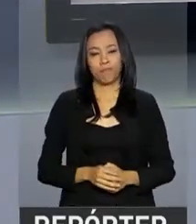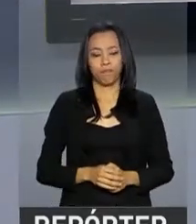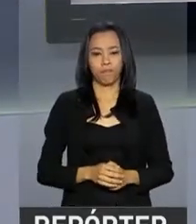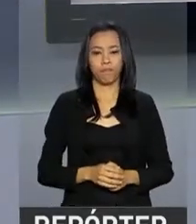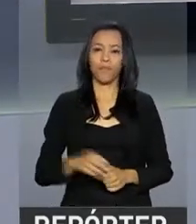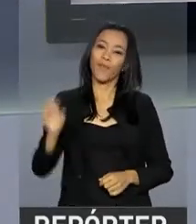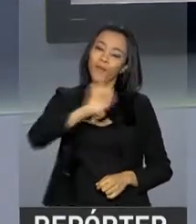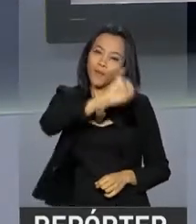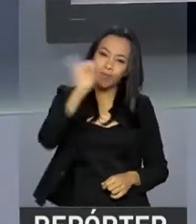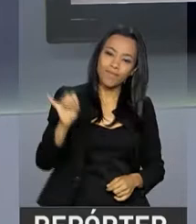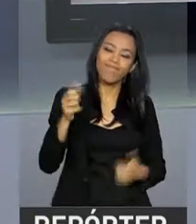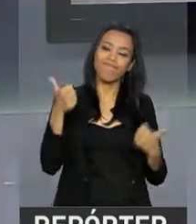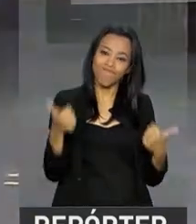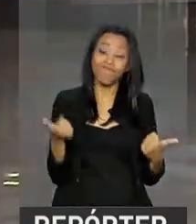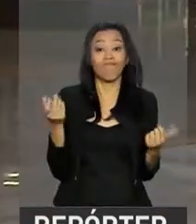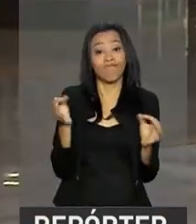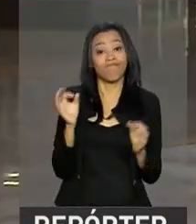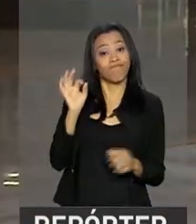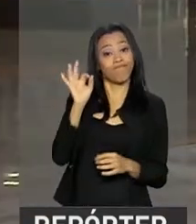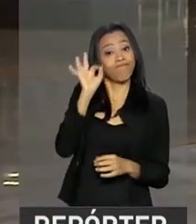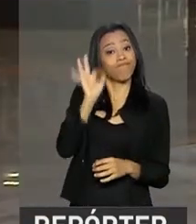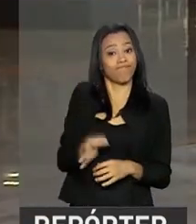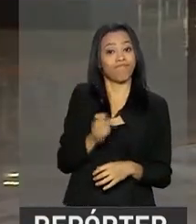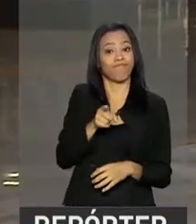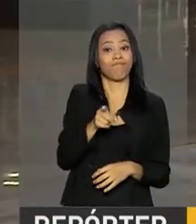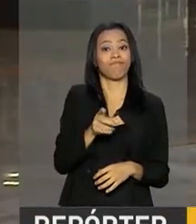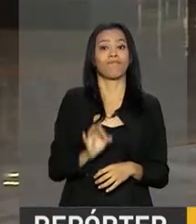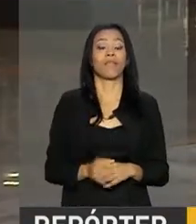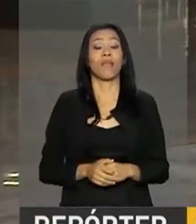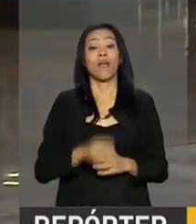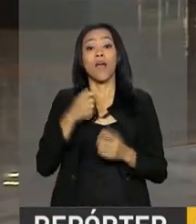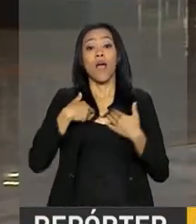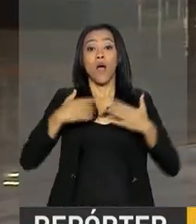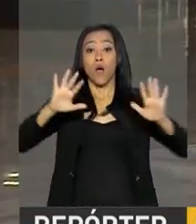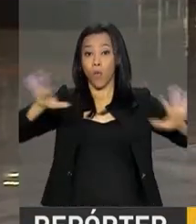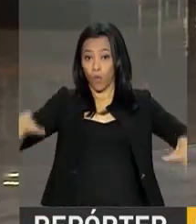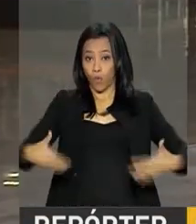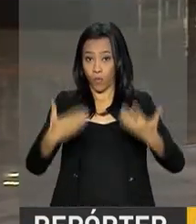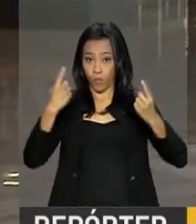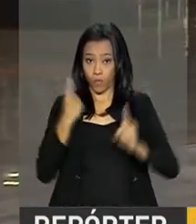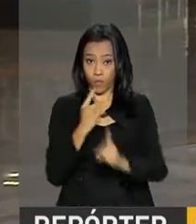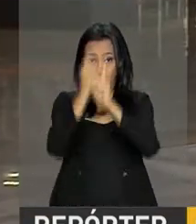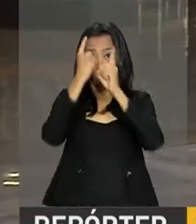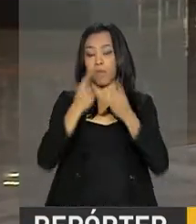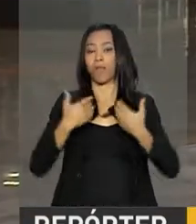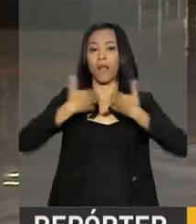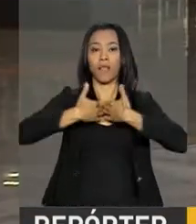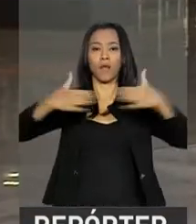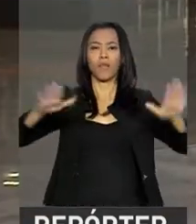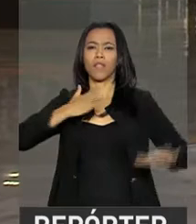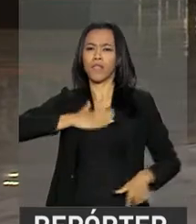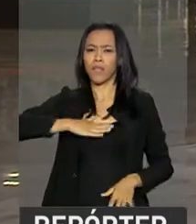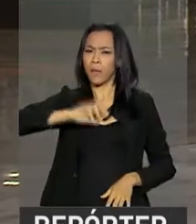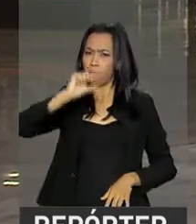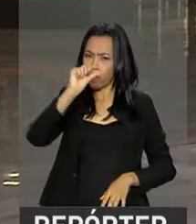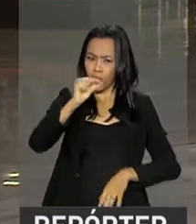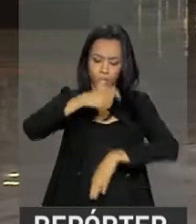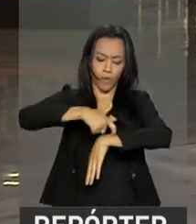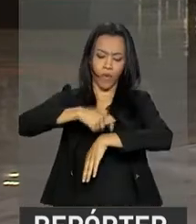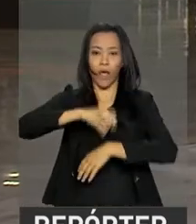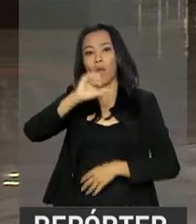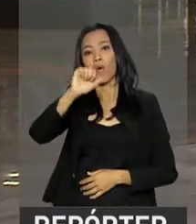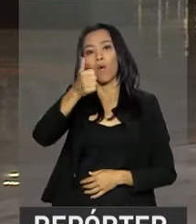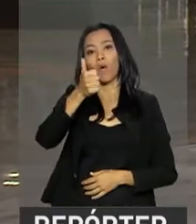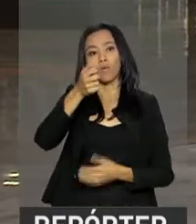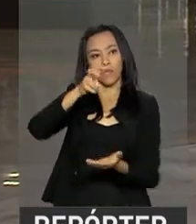Olá Carla, pois é, isso mesmo. A solenidade de inauguração do aeroporto está marcada para daqui a pouquinho, às 11